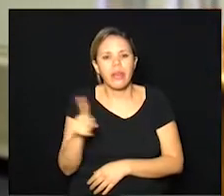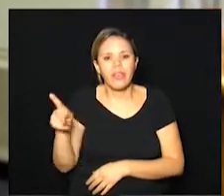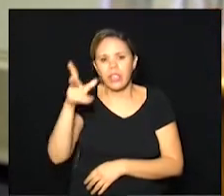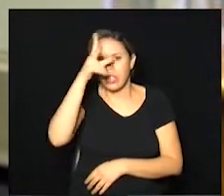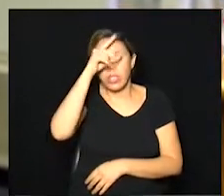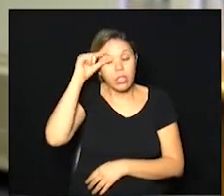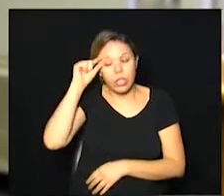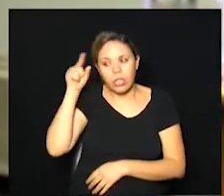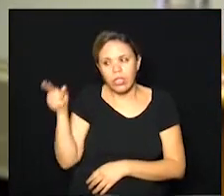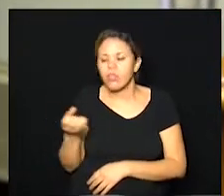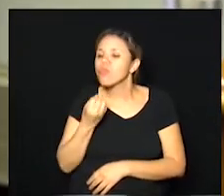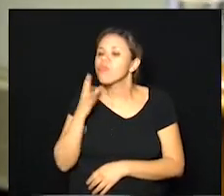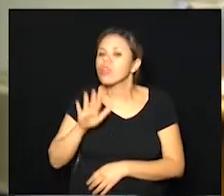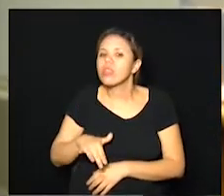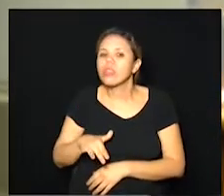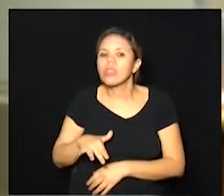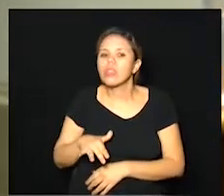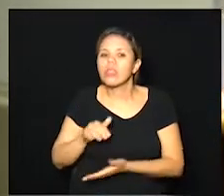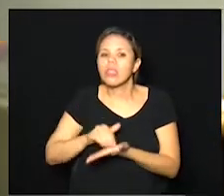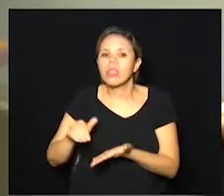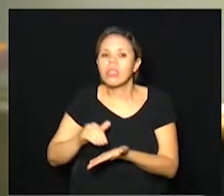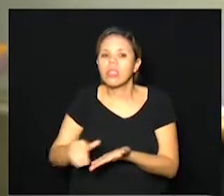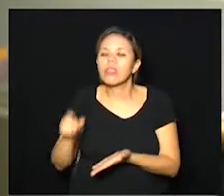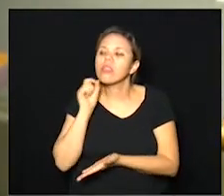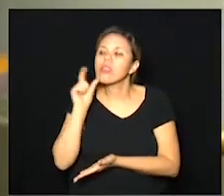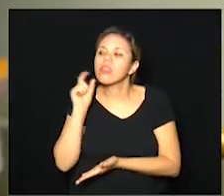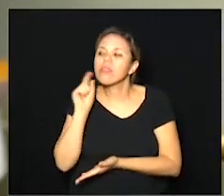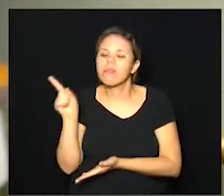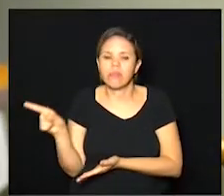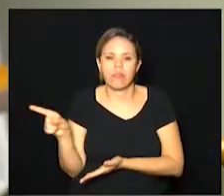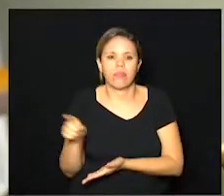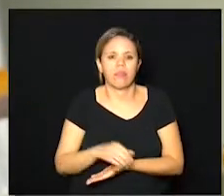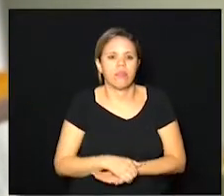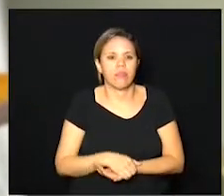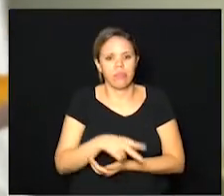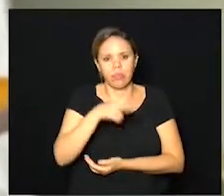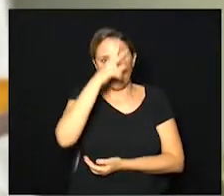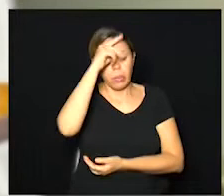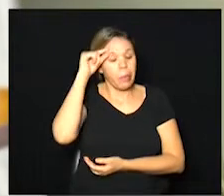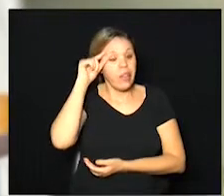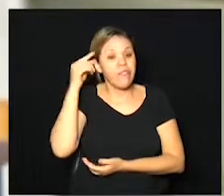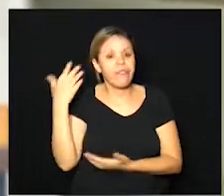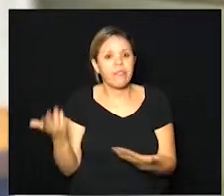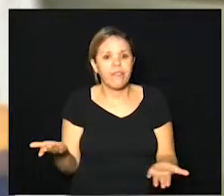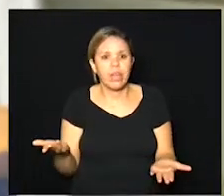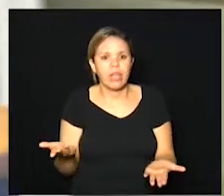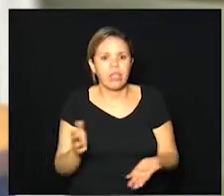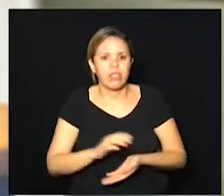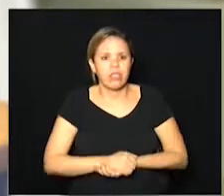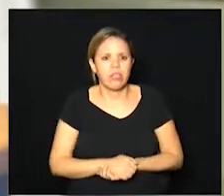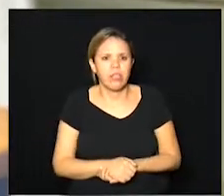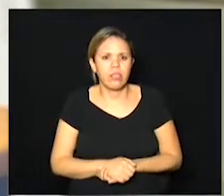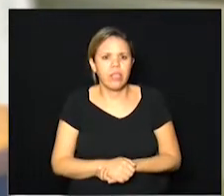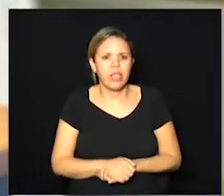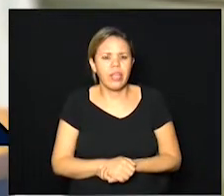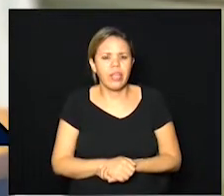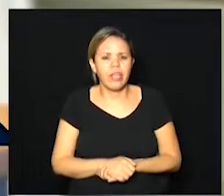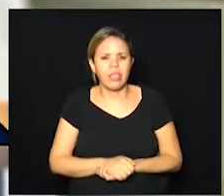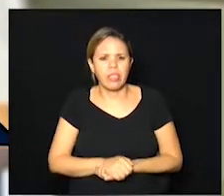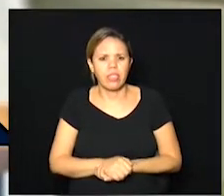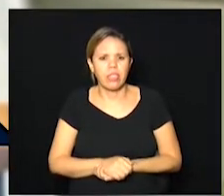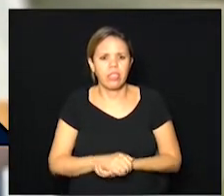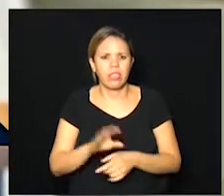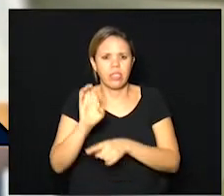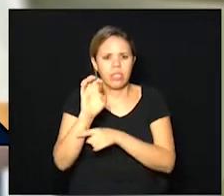Donizete, boa tarde, secretário Cármen, prefeito, assim que estado hoje pela